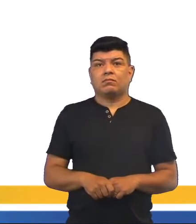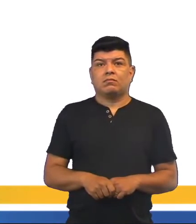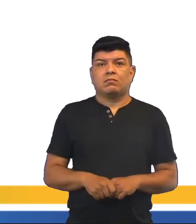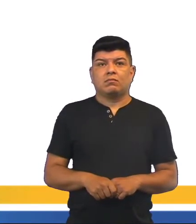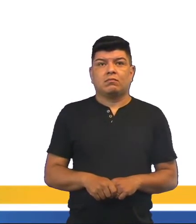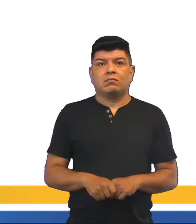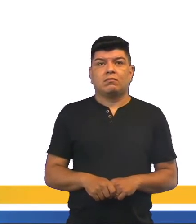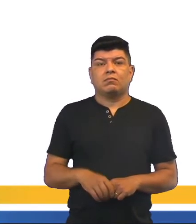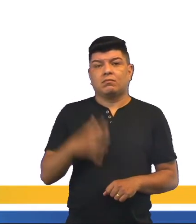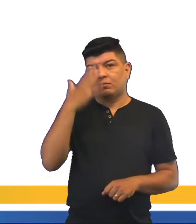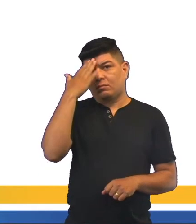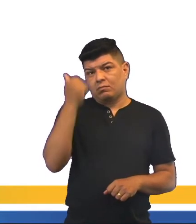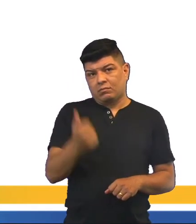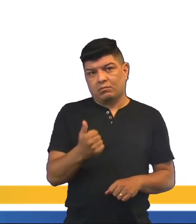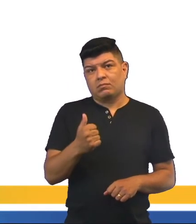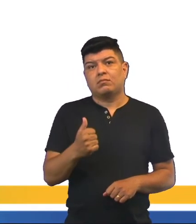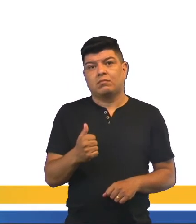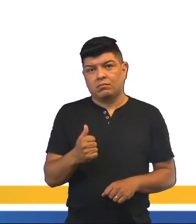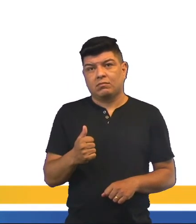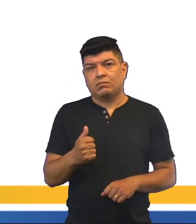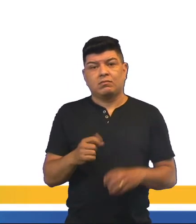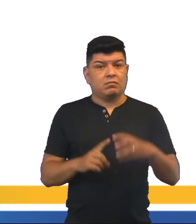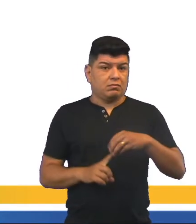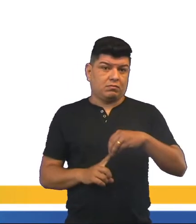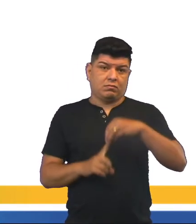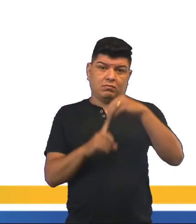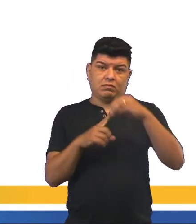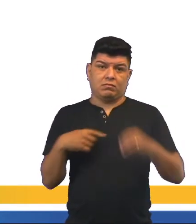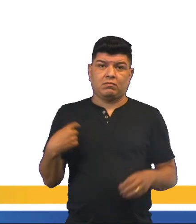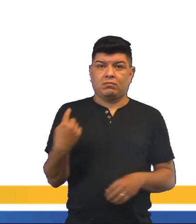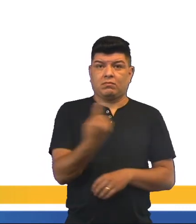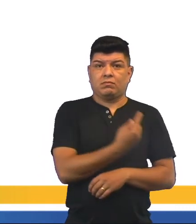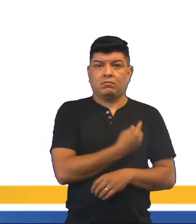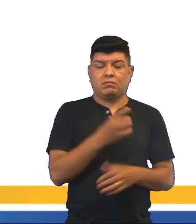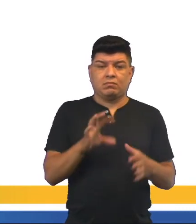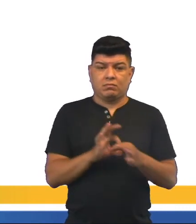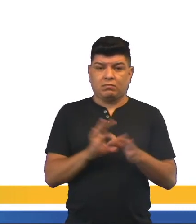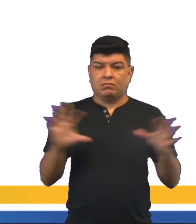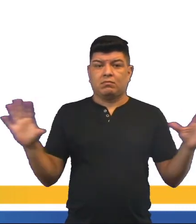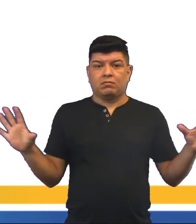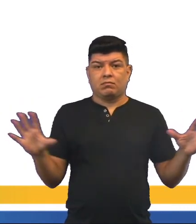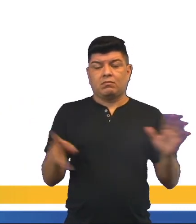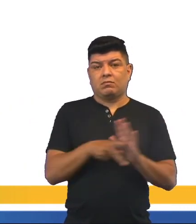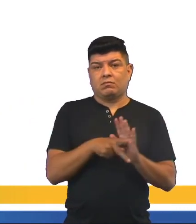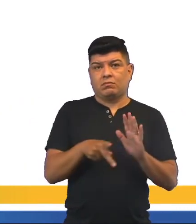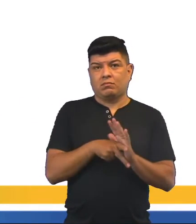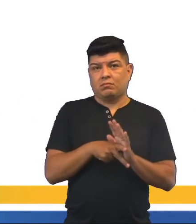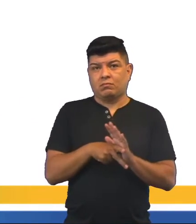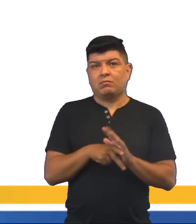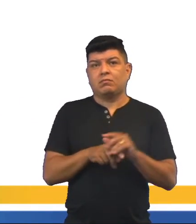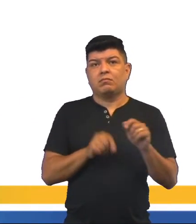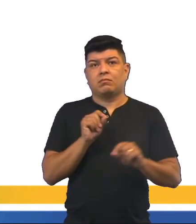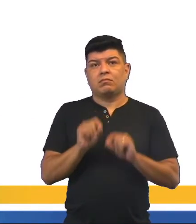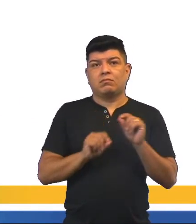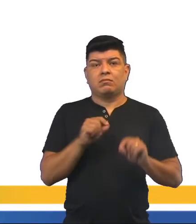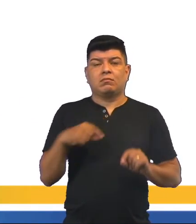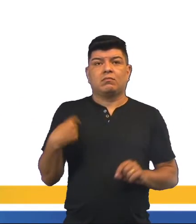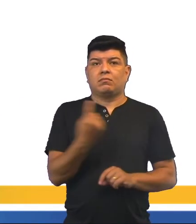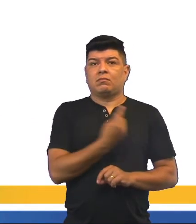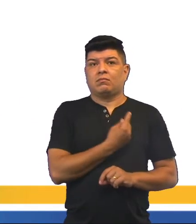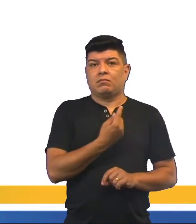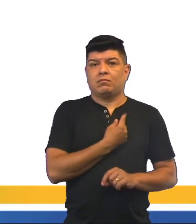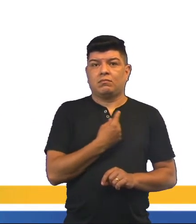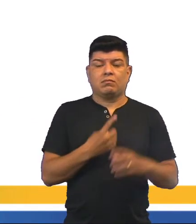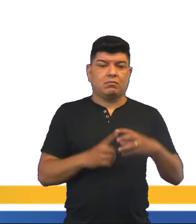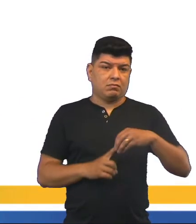Desvendamos a condição genuína de nossa liberdade pessoal e edificamos a nossa